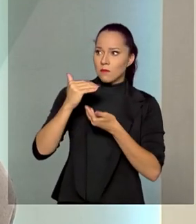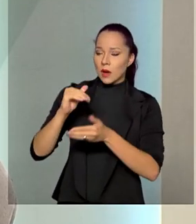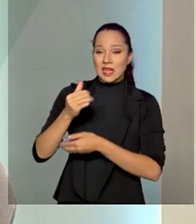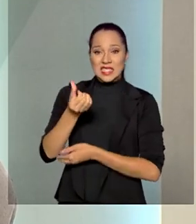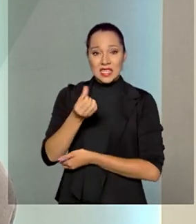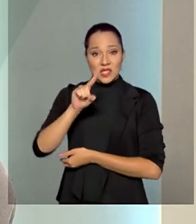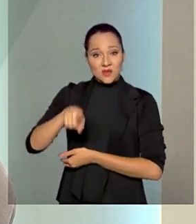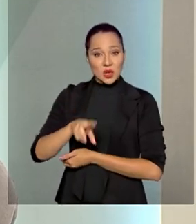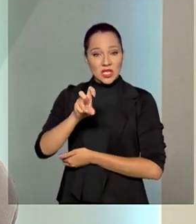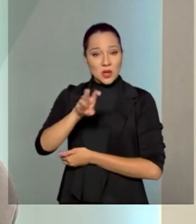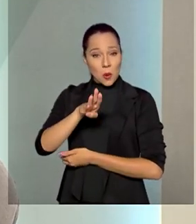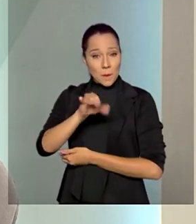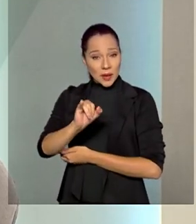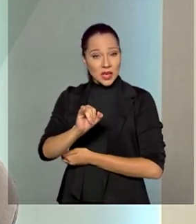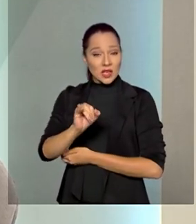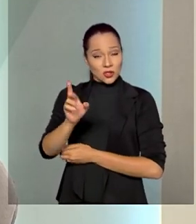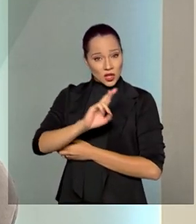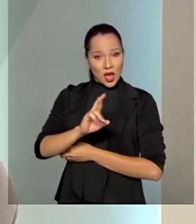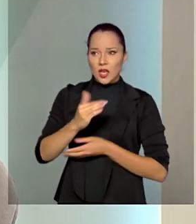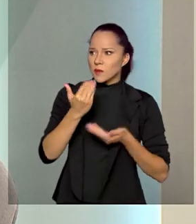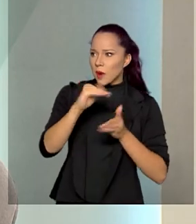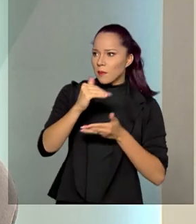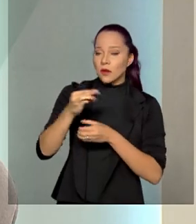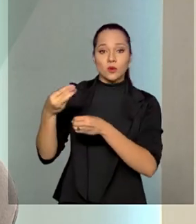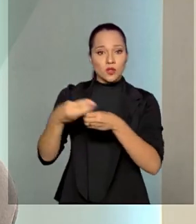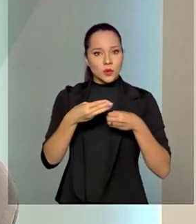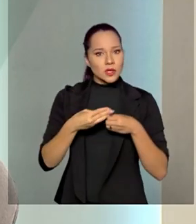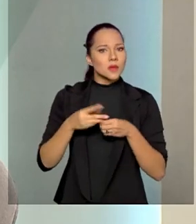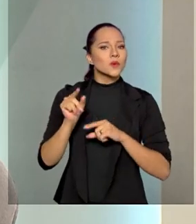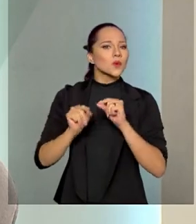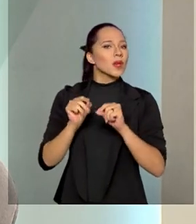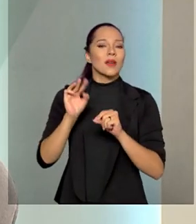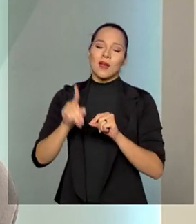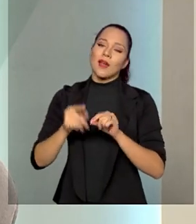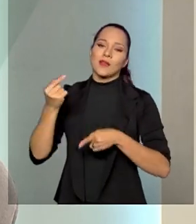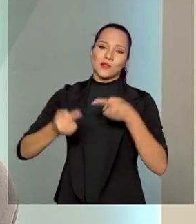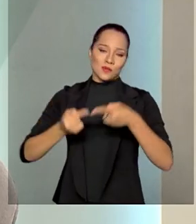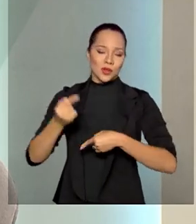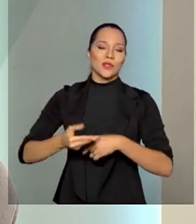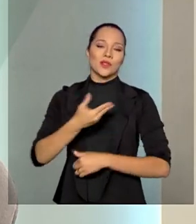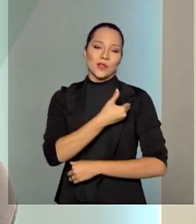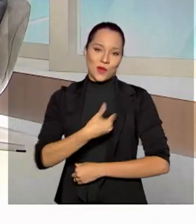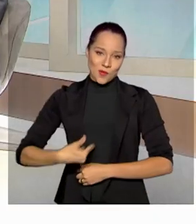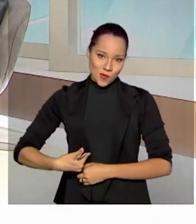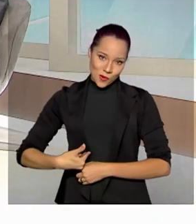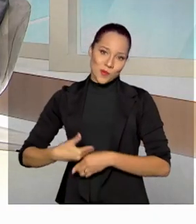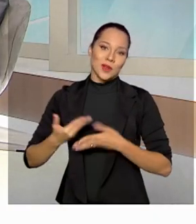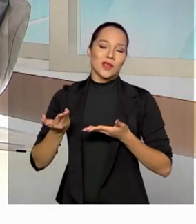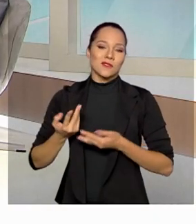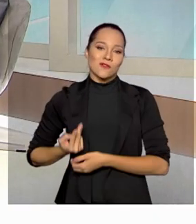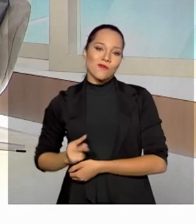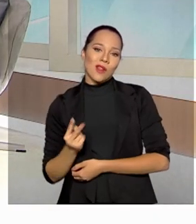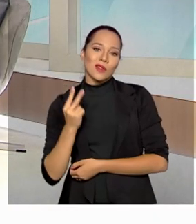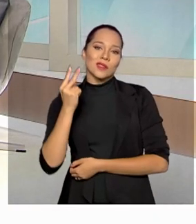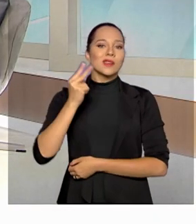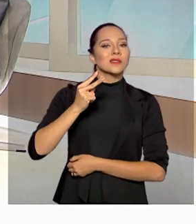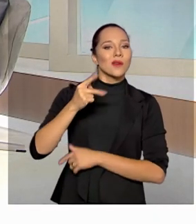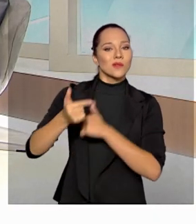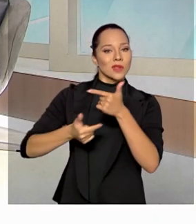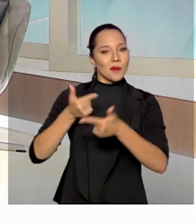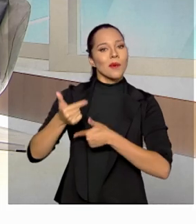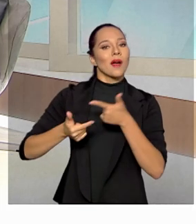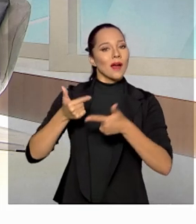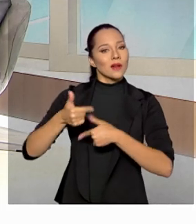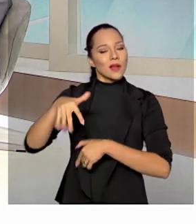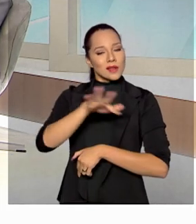bilhões de reais aos municípios. Fruto dessas políticas públicas de valorização da atividade